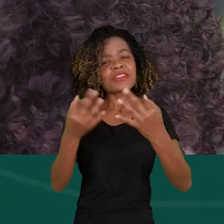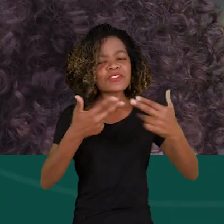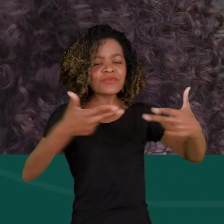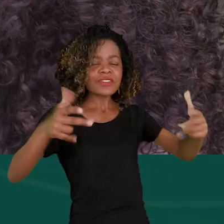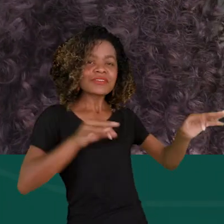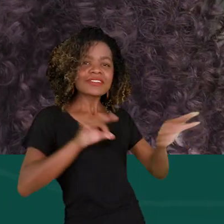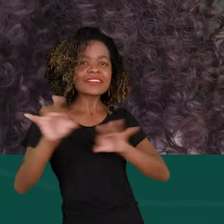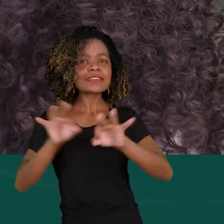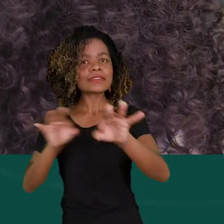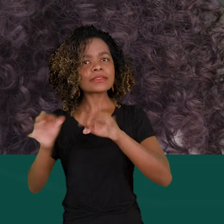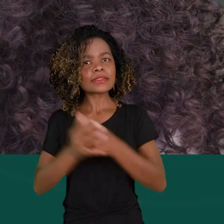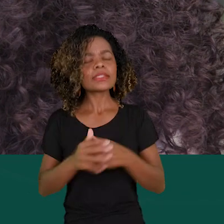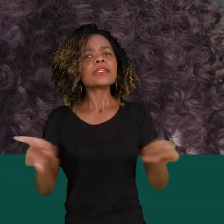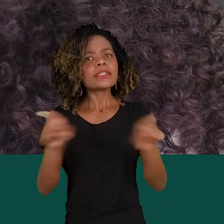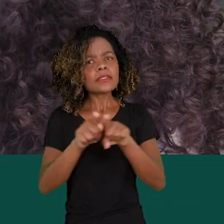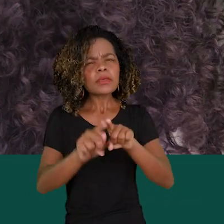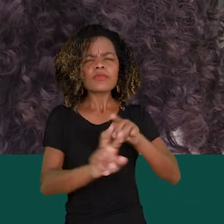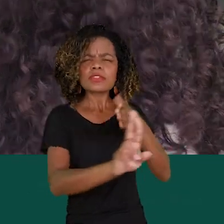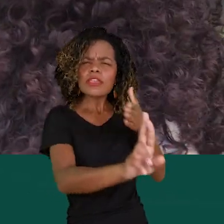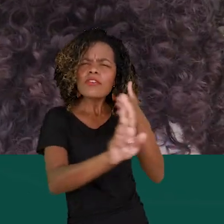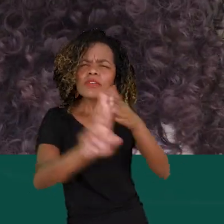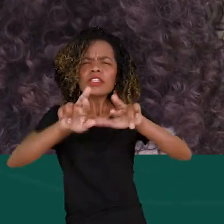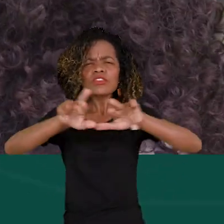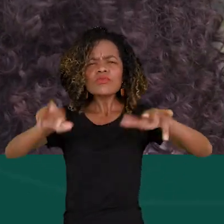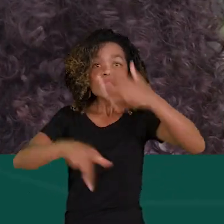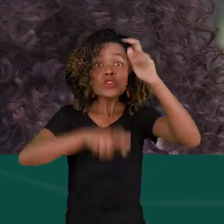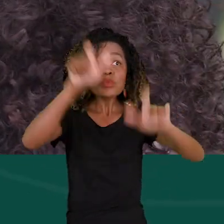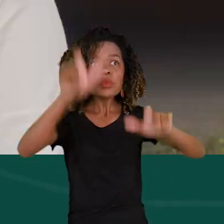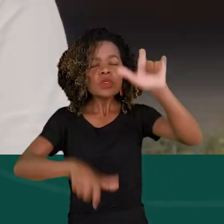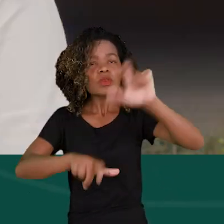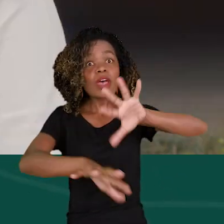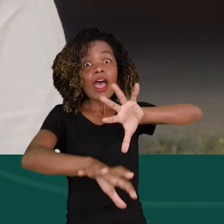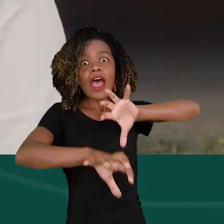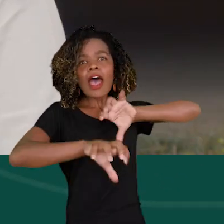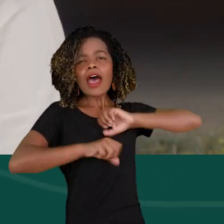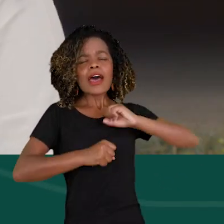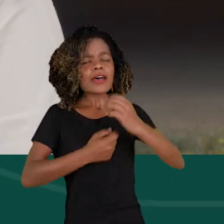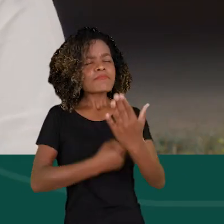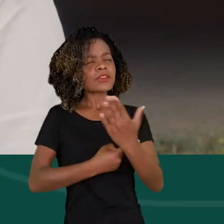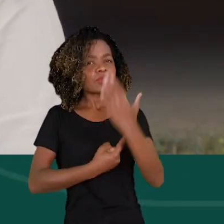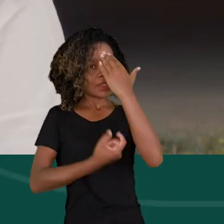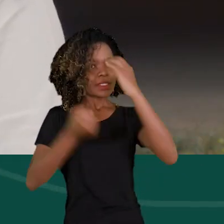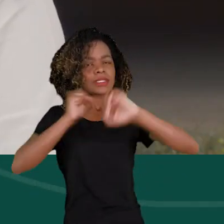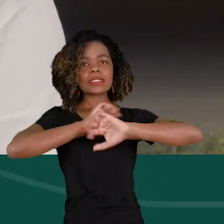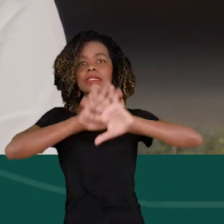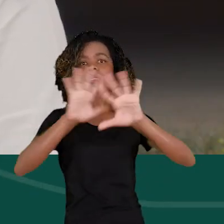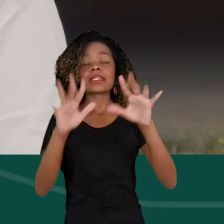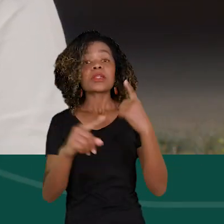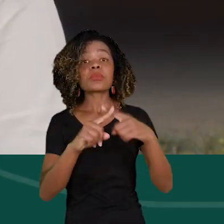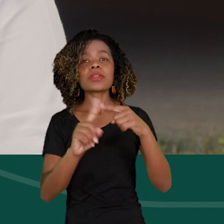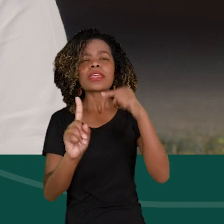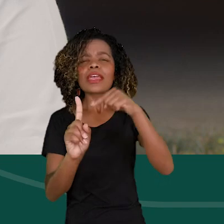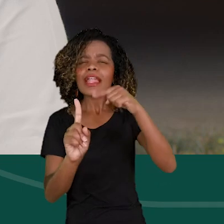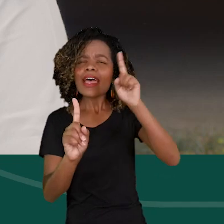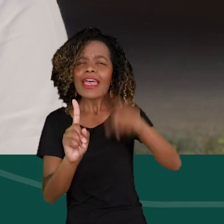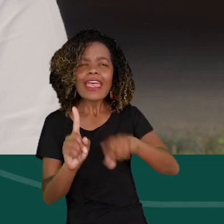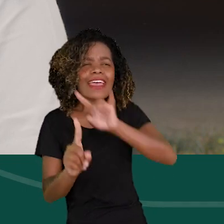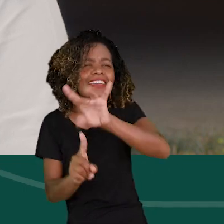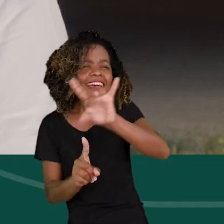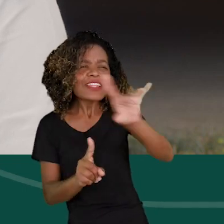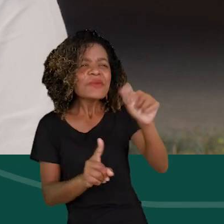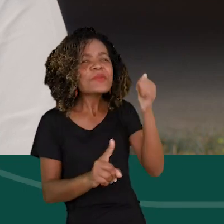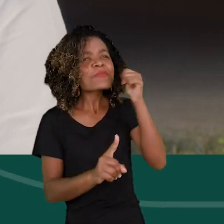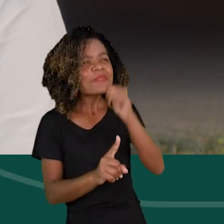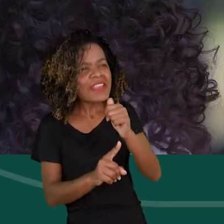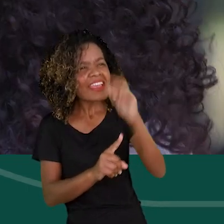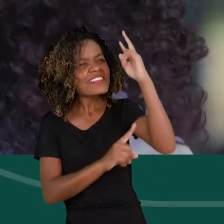Ter referências, referências diversas, clareia um pouco as ideias. Porque eu sou um pouquinho de cada mulher que